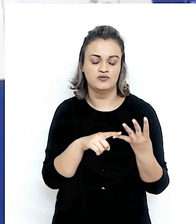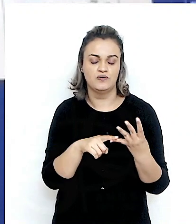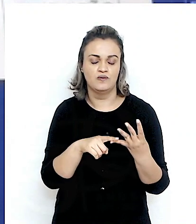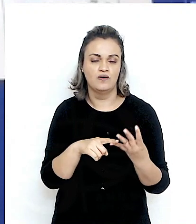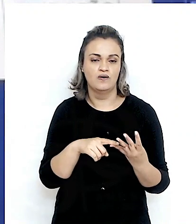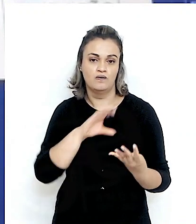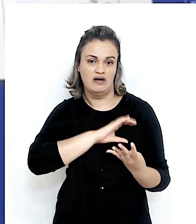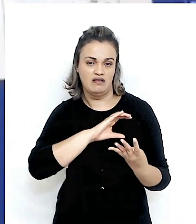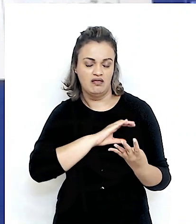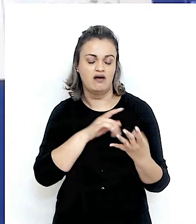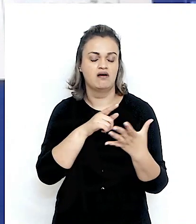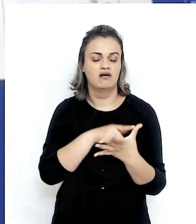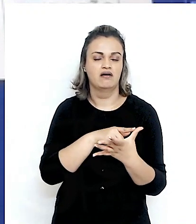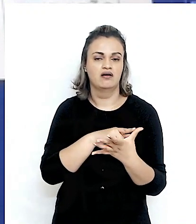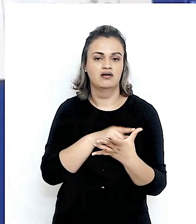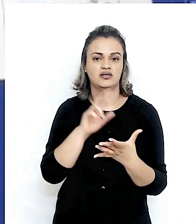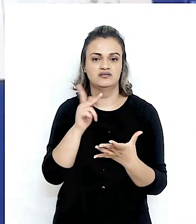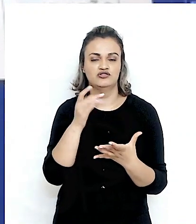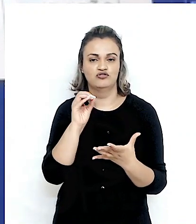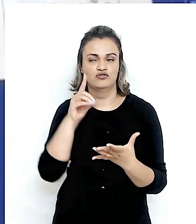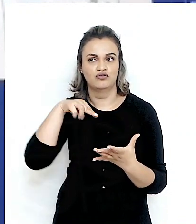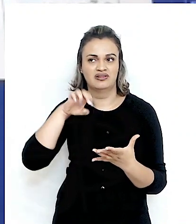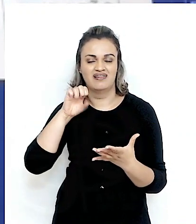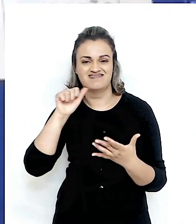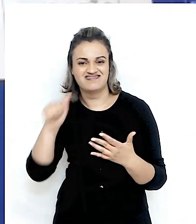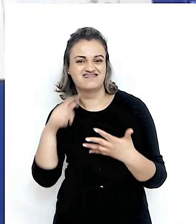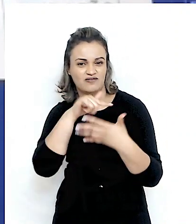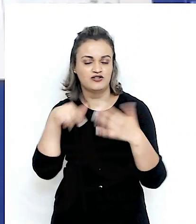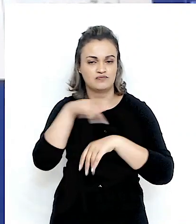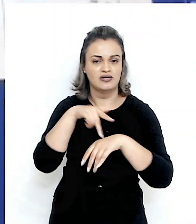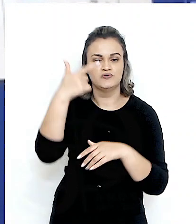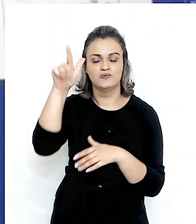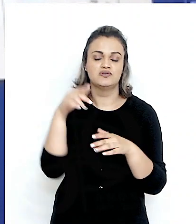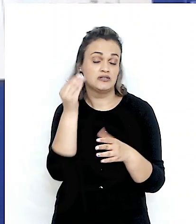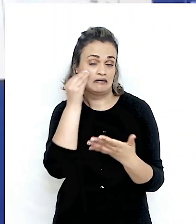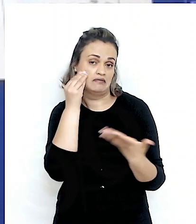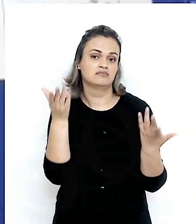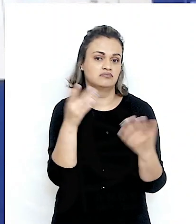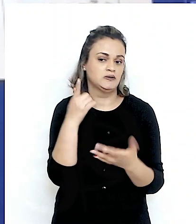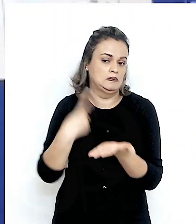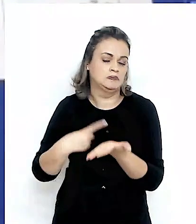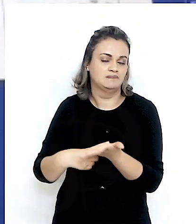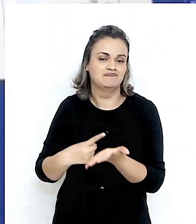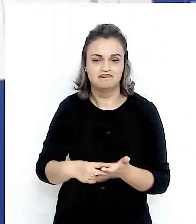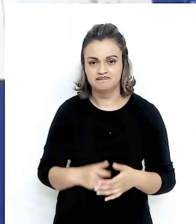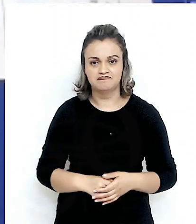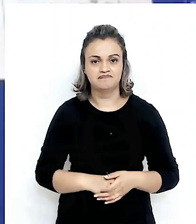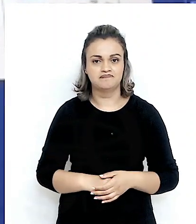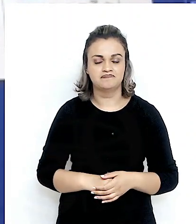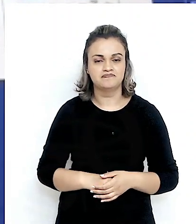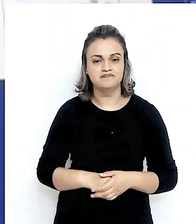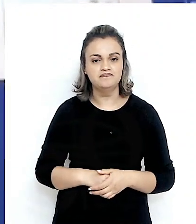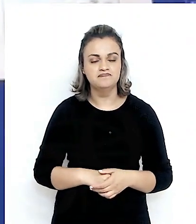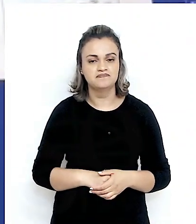Singapura, Vietnã, Indonésia, com relação aos membros da